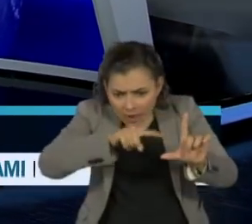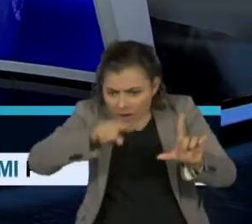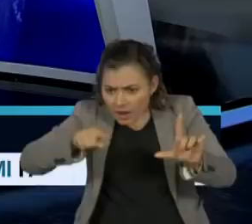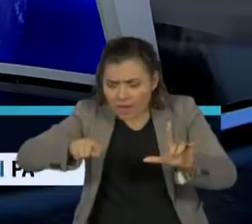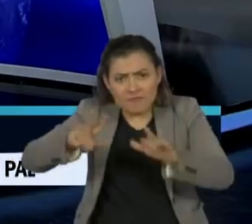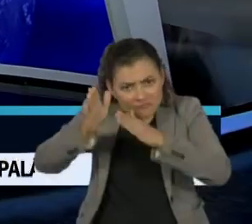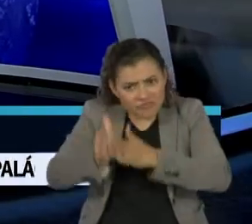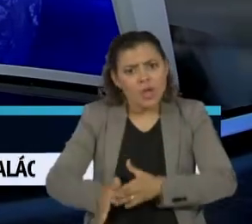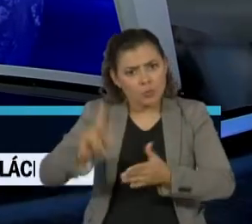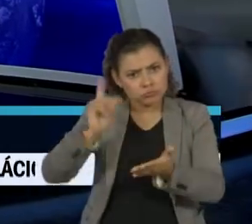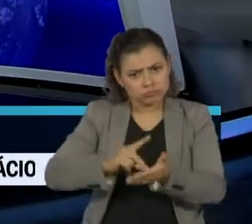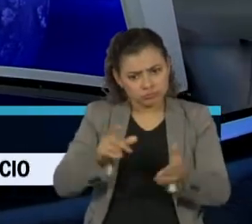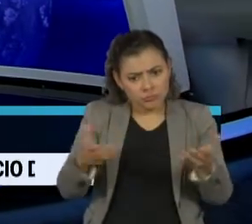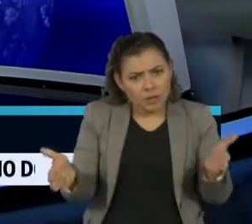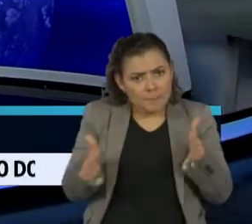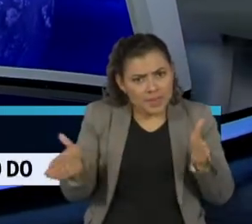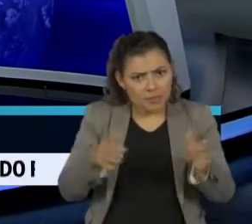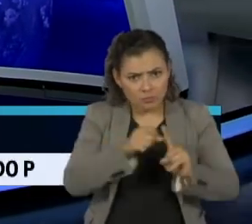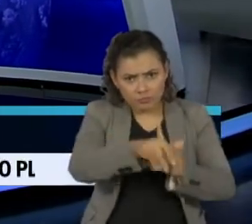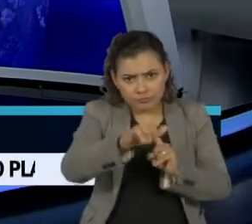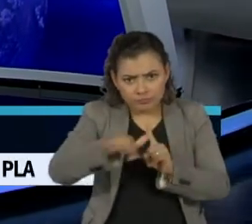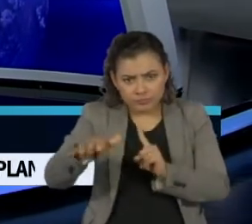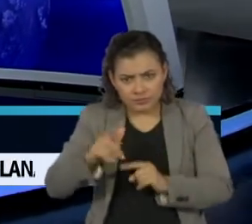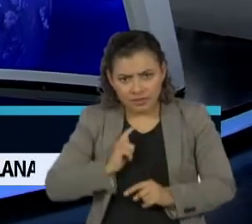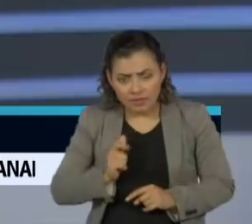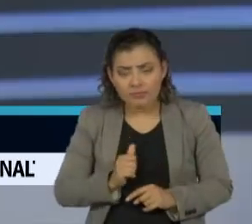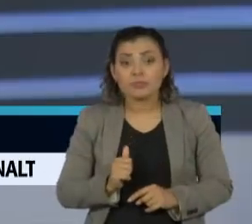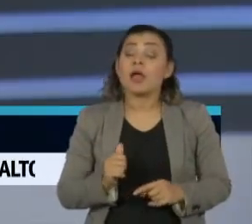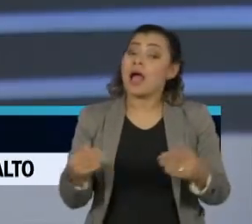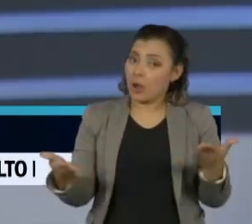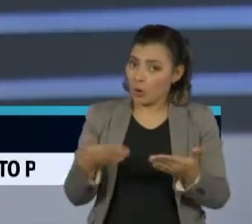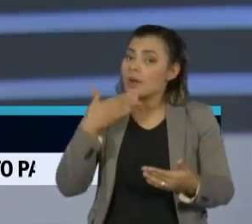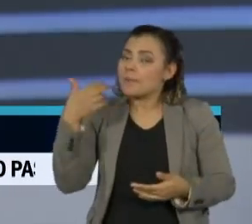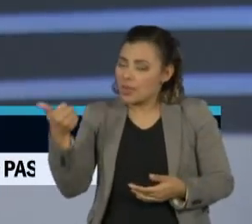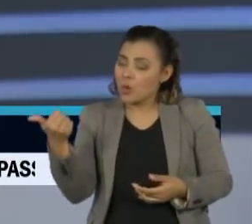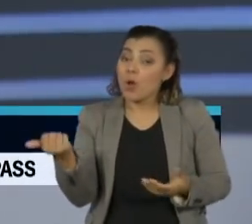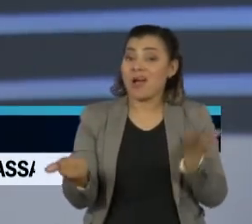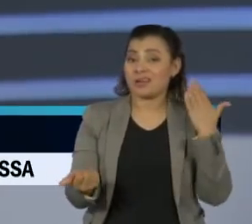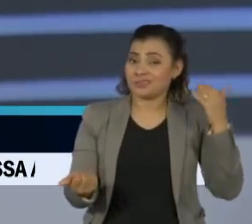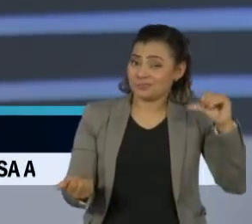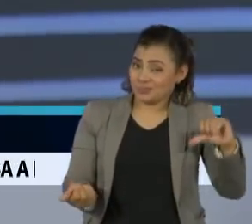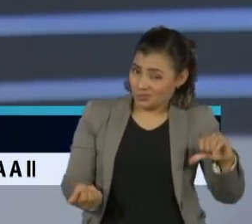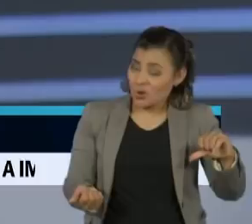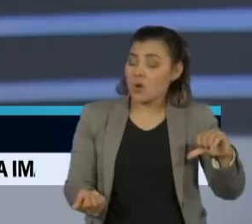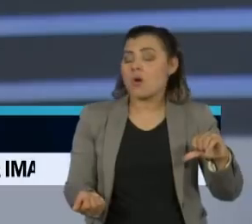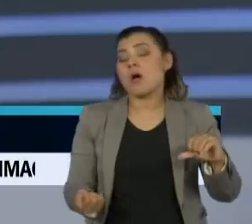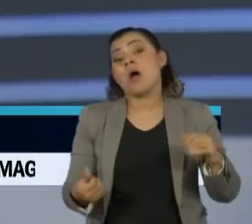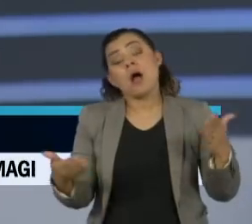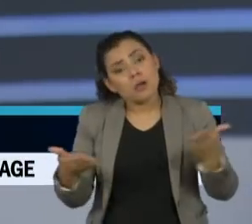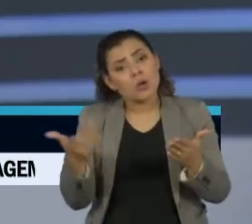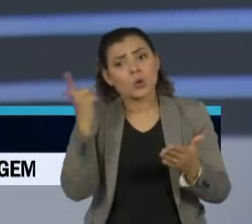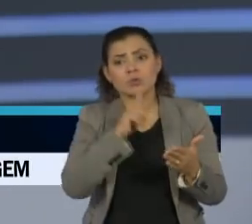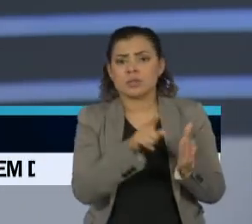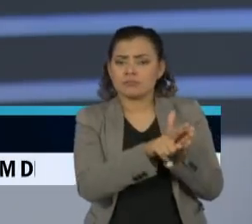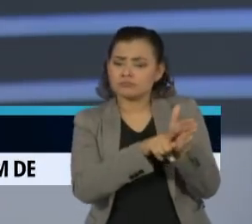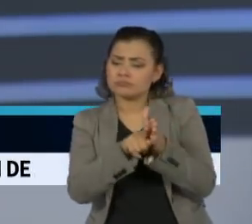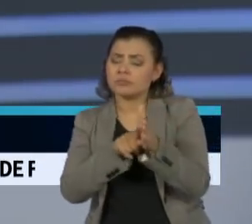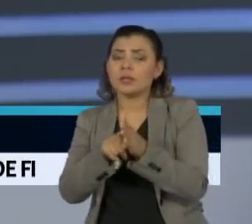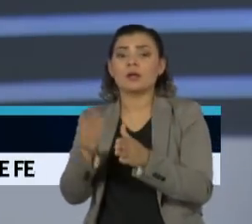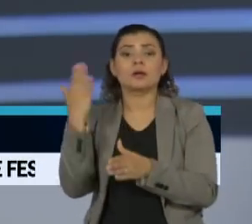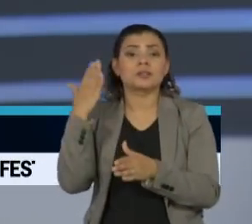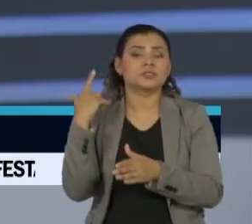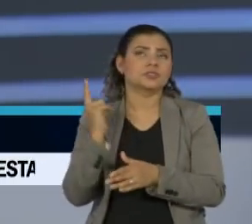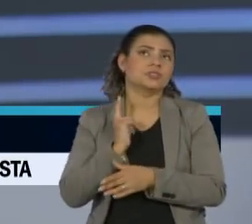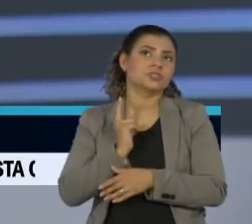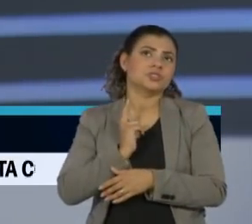fiel a realidade do contágio, doutor Saldivo? Agora melhor do que antes, porque a gente partiu para curvas de,